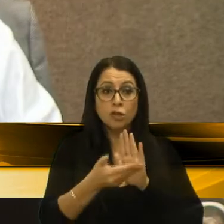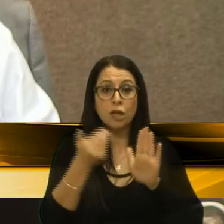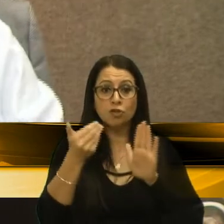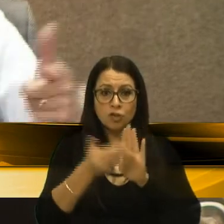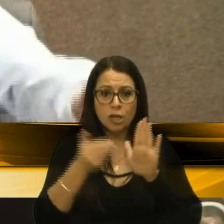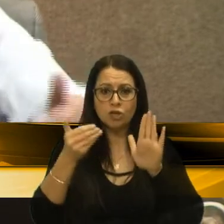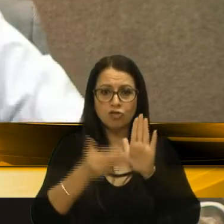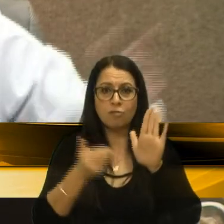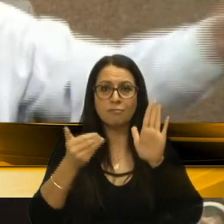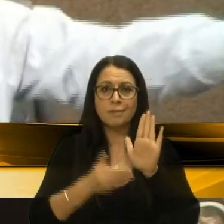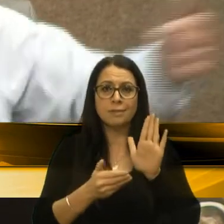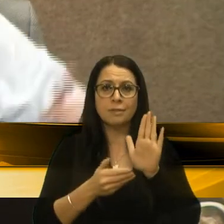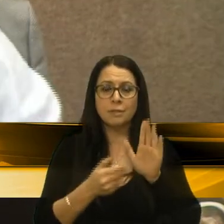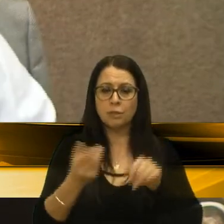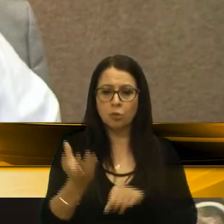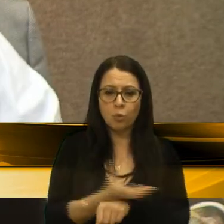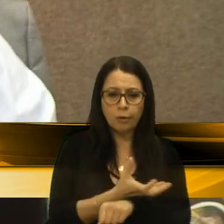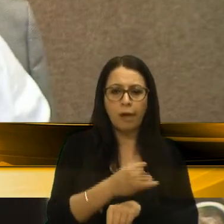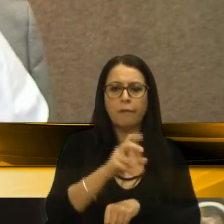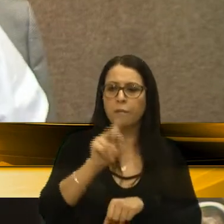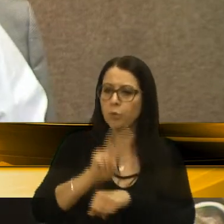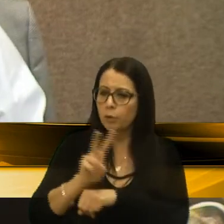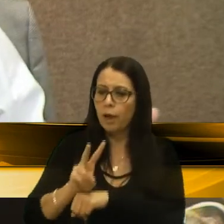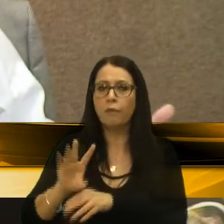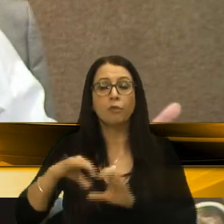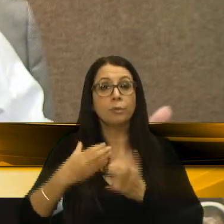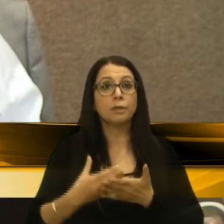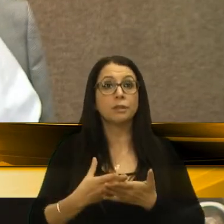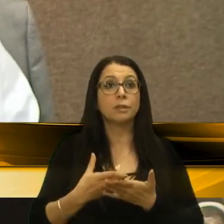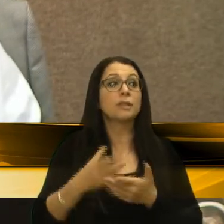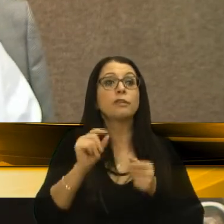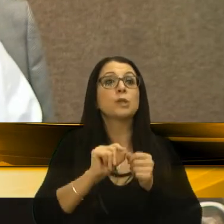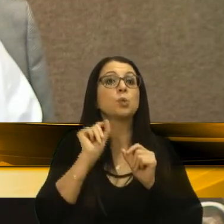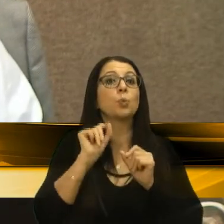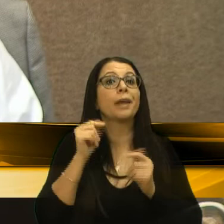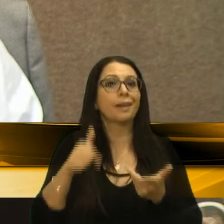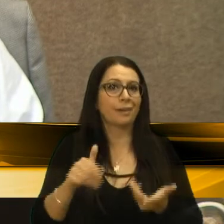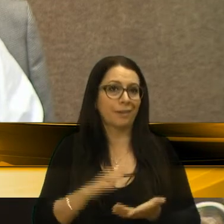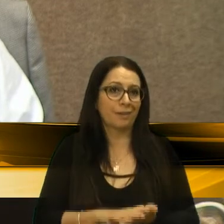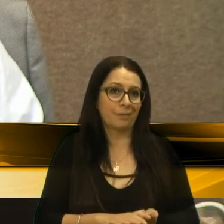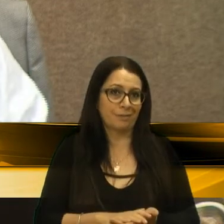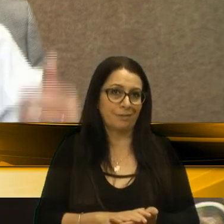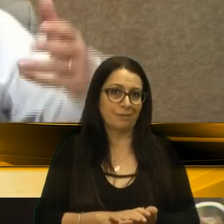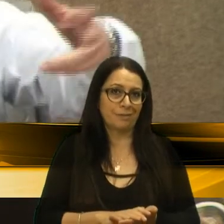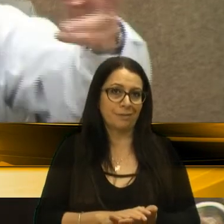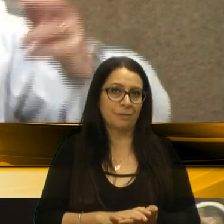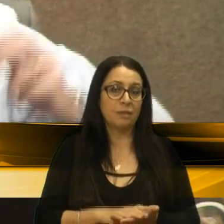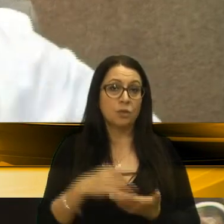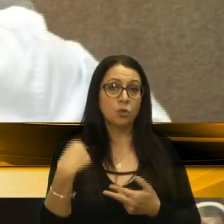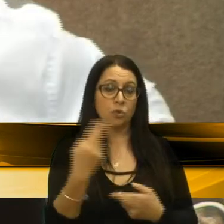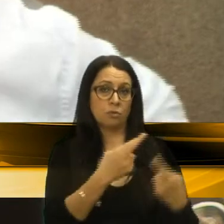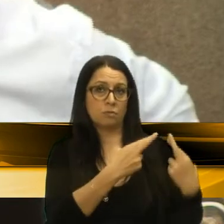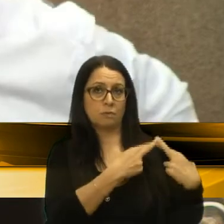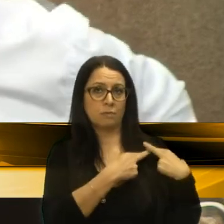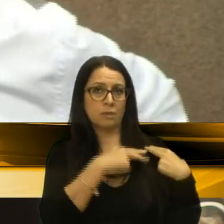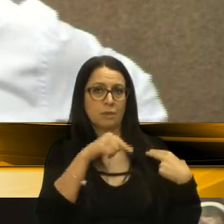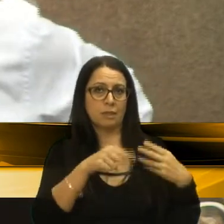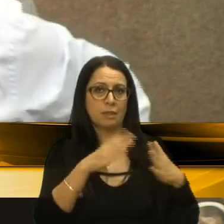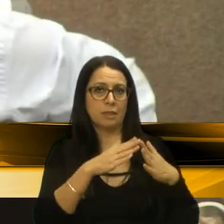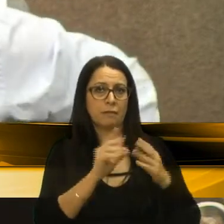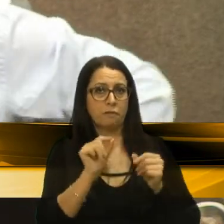comunidade que cortava grama, que cuidava. E o que estão fazendo? Caberia a nossa casa aqui fazer uma